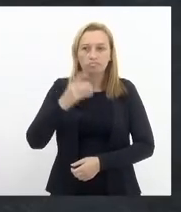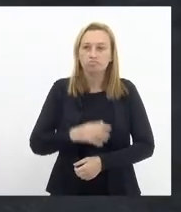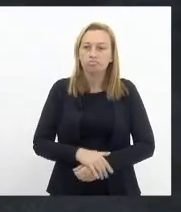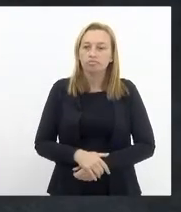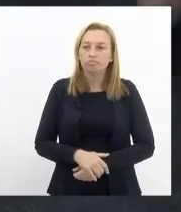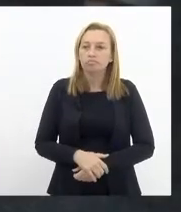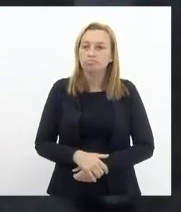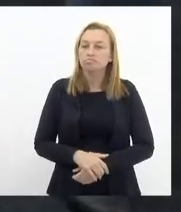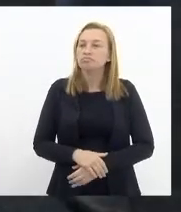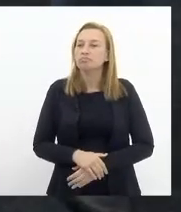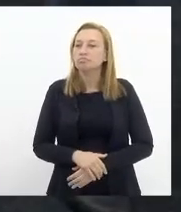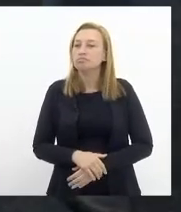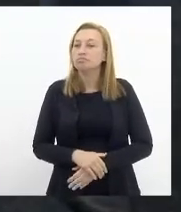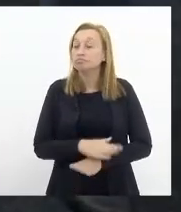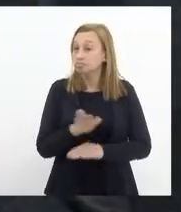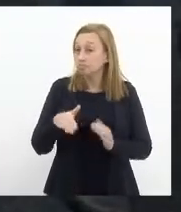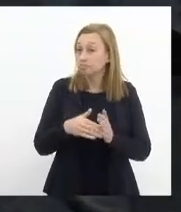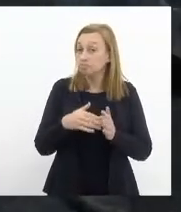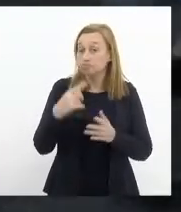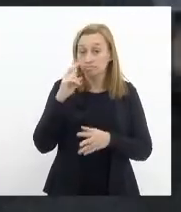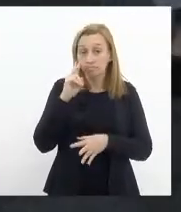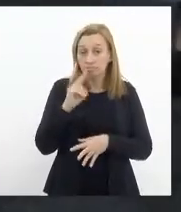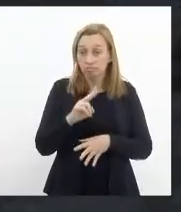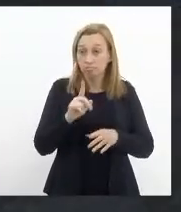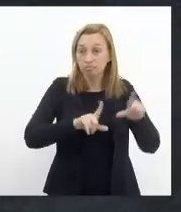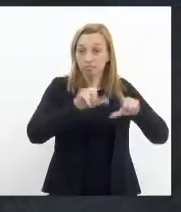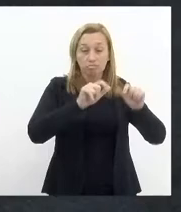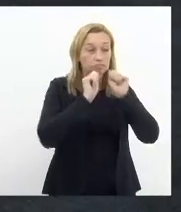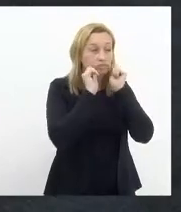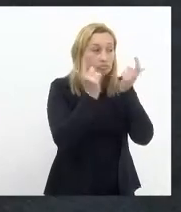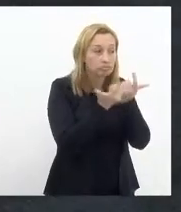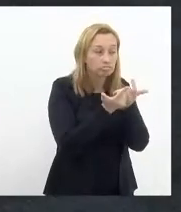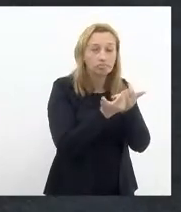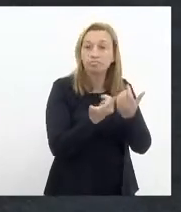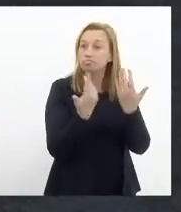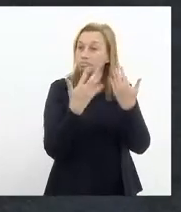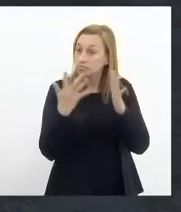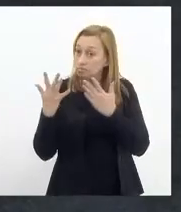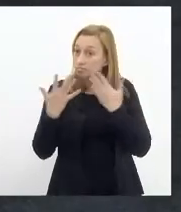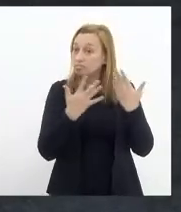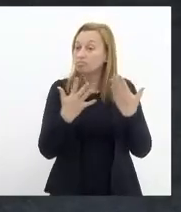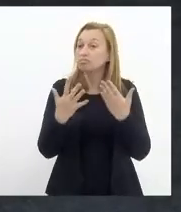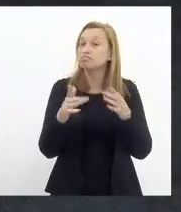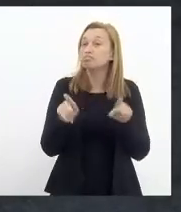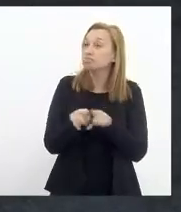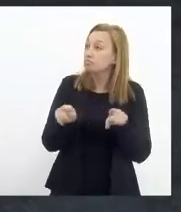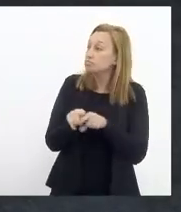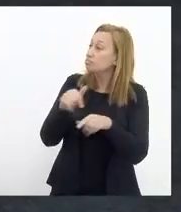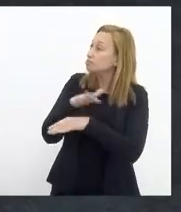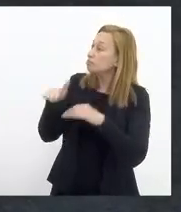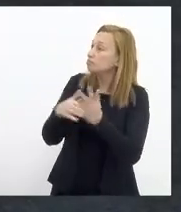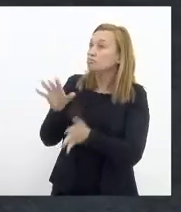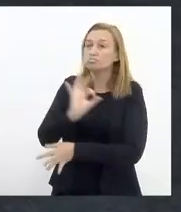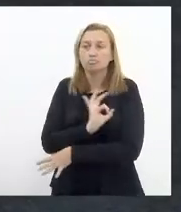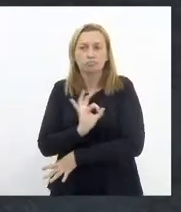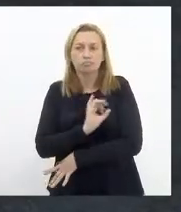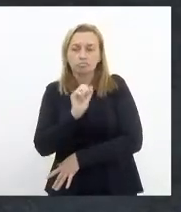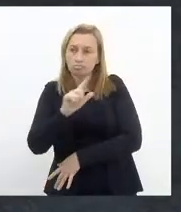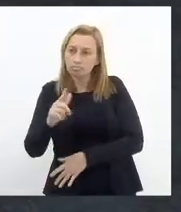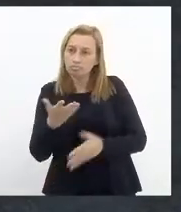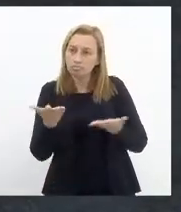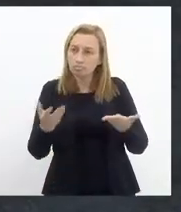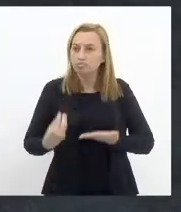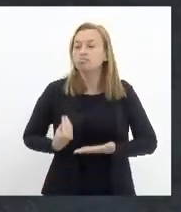todos que estão me assistindo através da TV Alerja eu gostaria de cumprimentá-los cumprimento também toda a polícia civil aqui presente